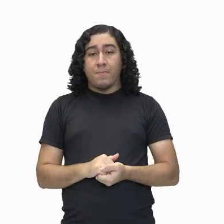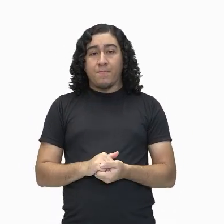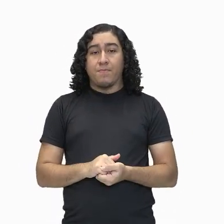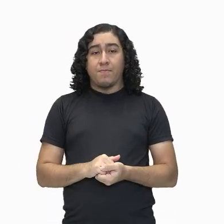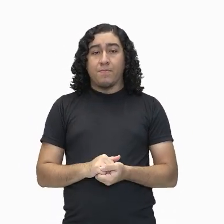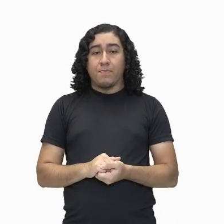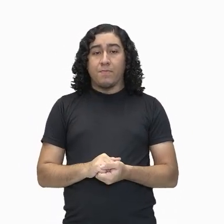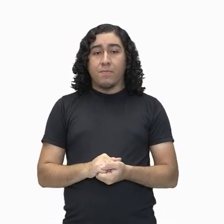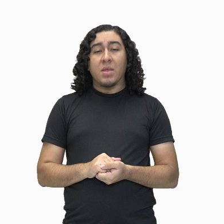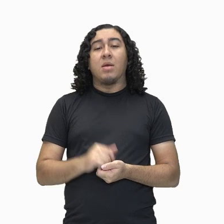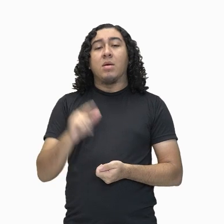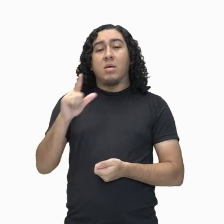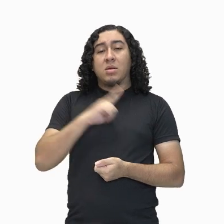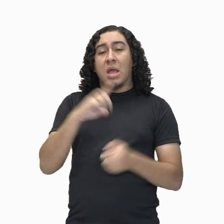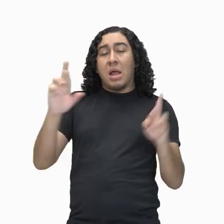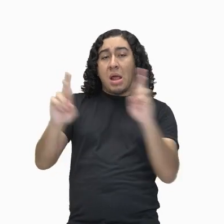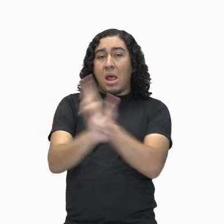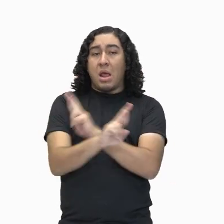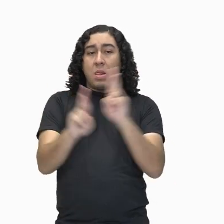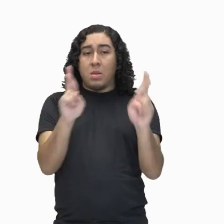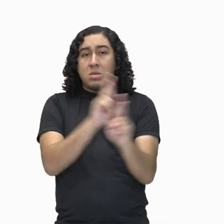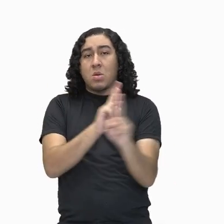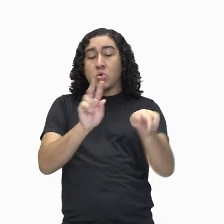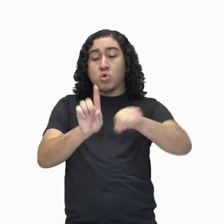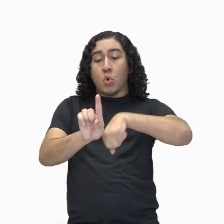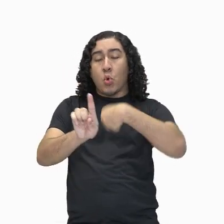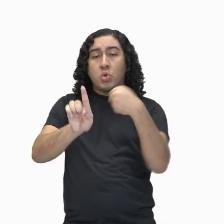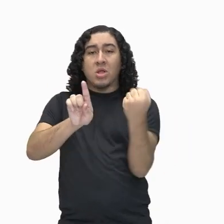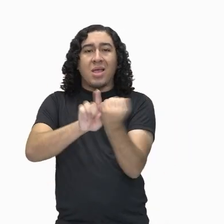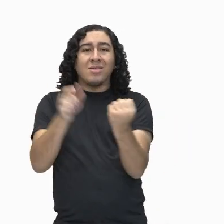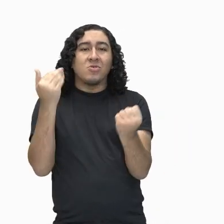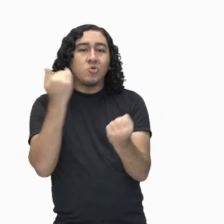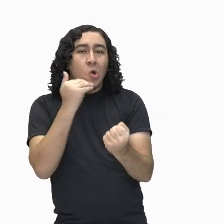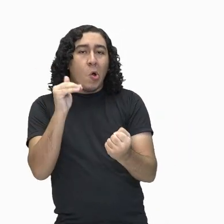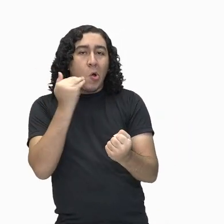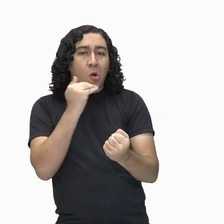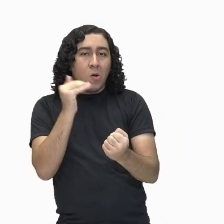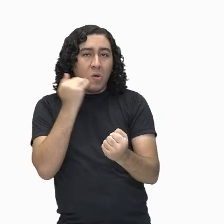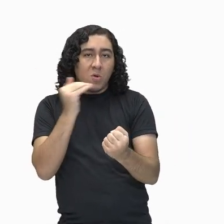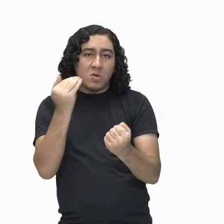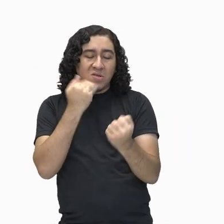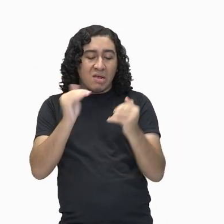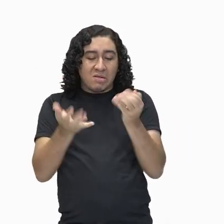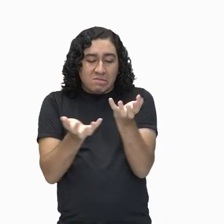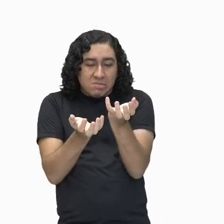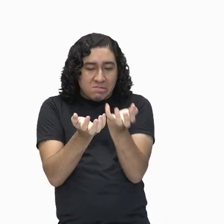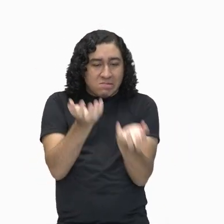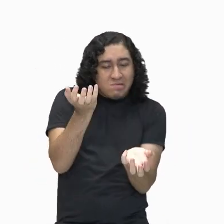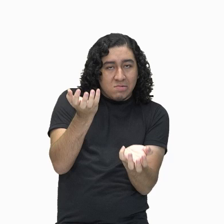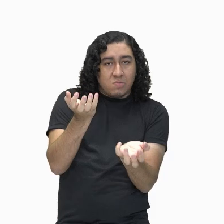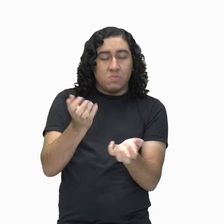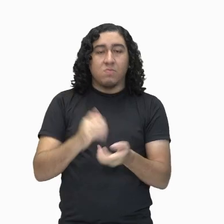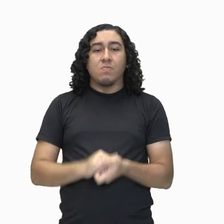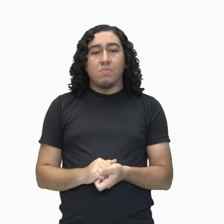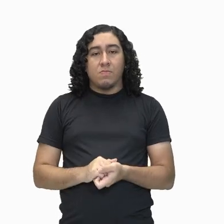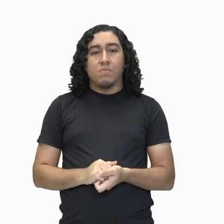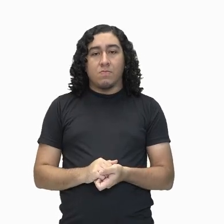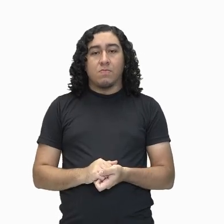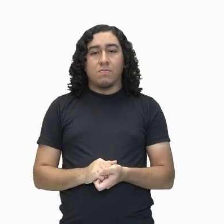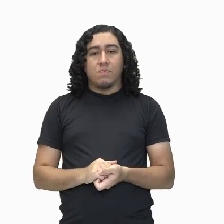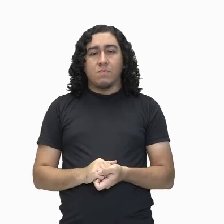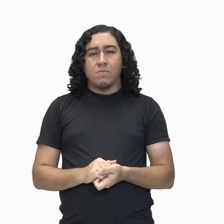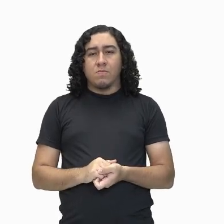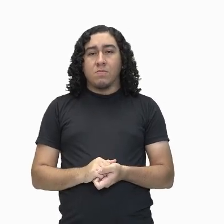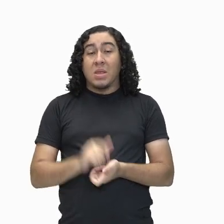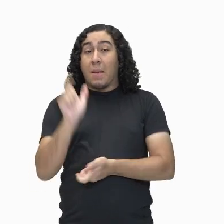desequilíbrio entre processos relacionais na sociedade. Vejam, só essa palavra